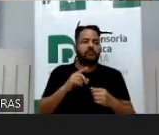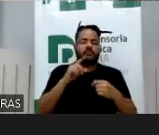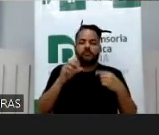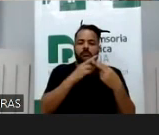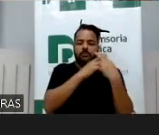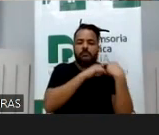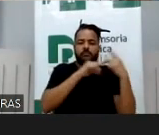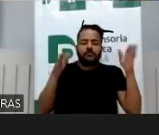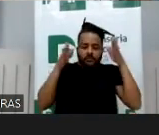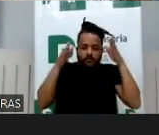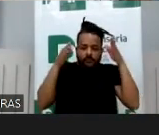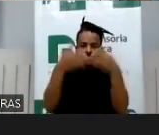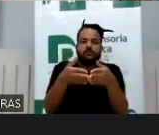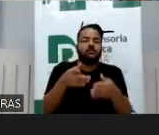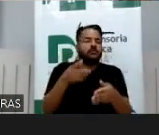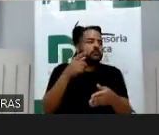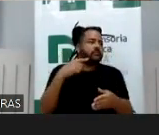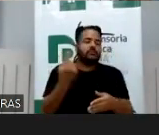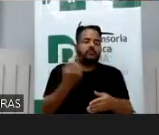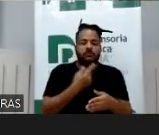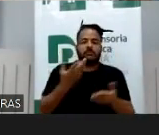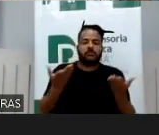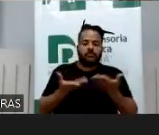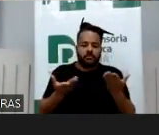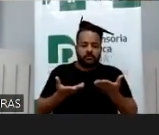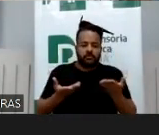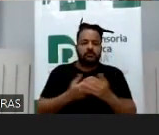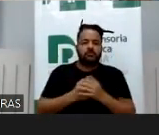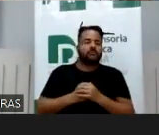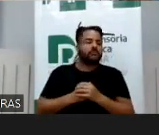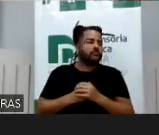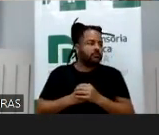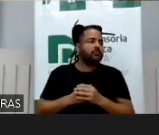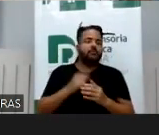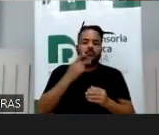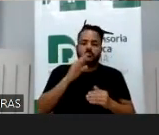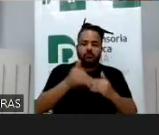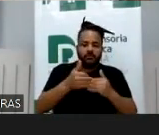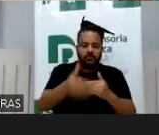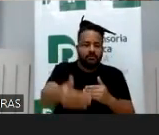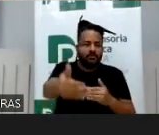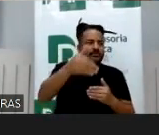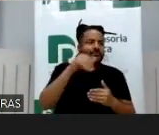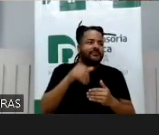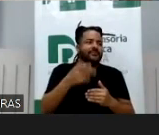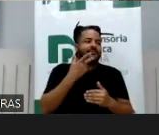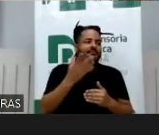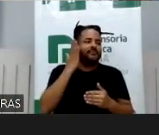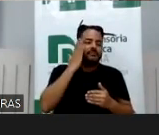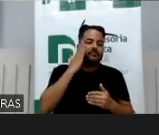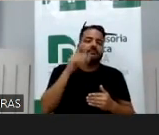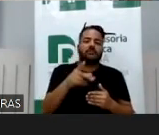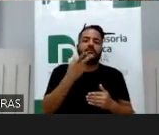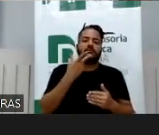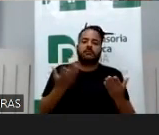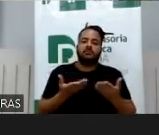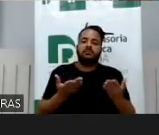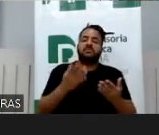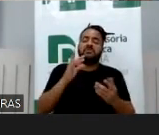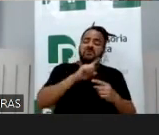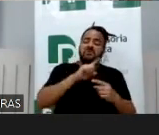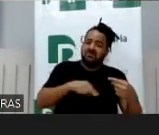A responsabilidade é... A questão, é essa. Aí você já adiantou o problema. Eu entendo como ato ilícito o objetivo,